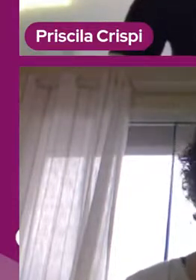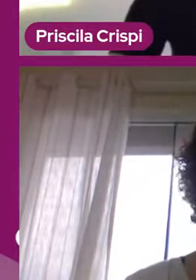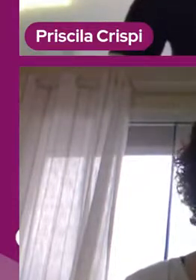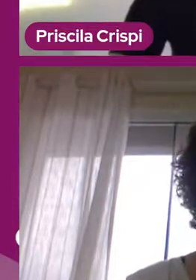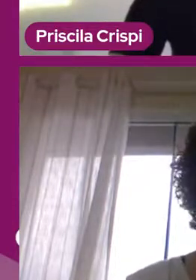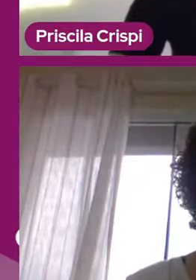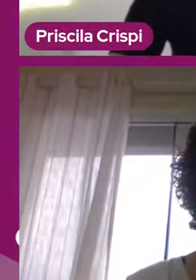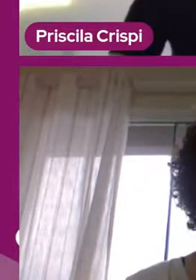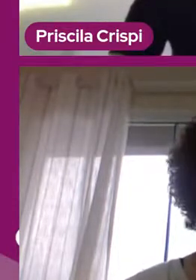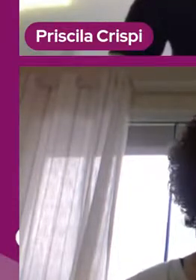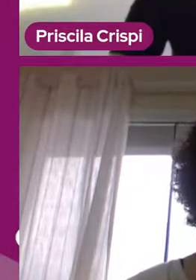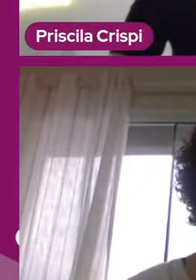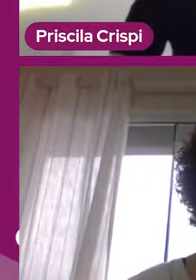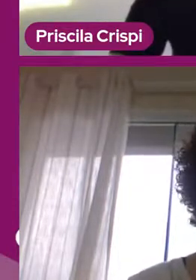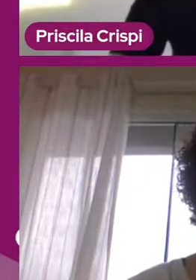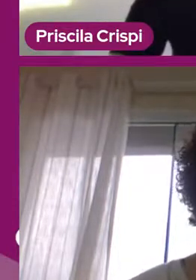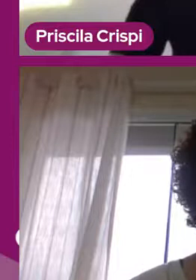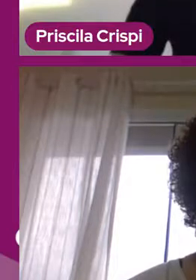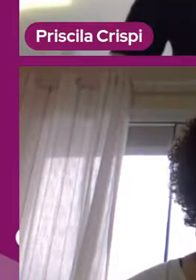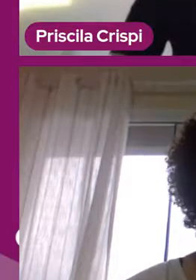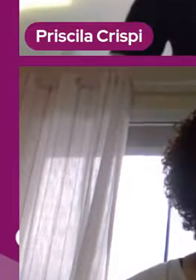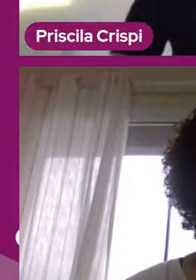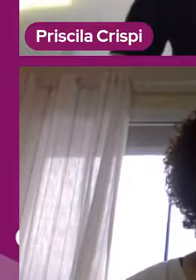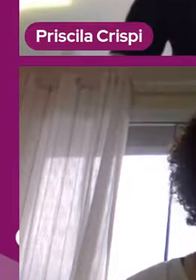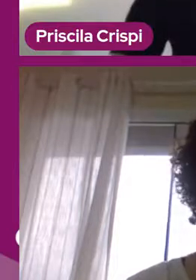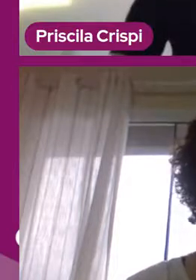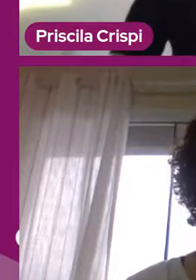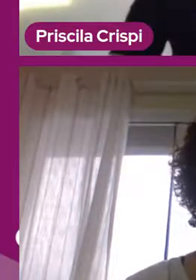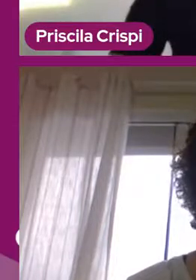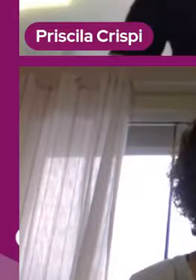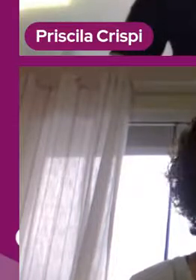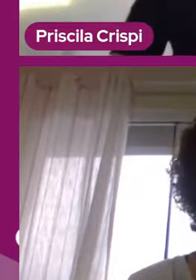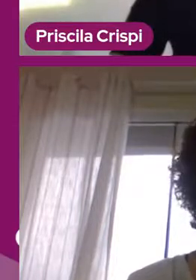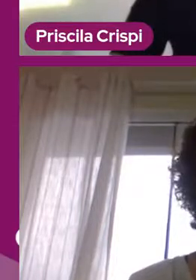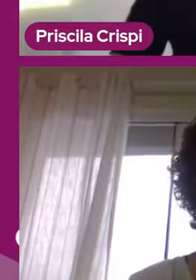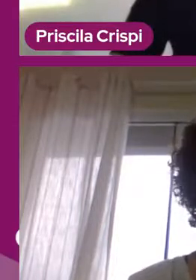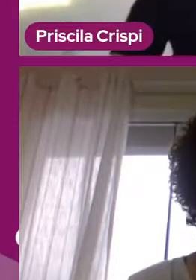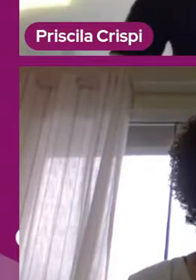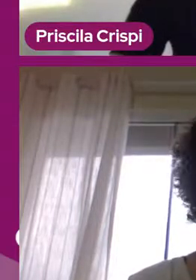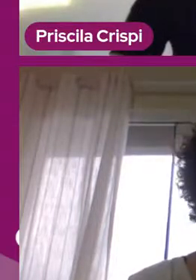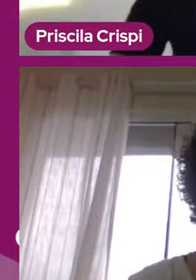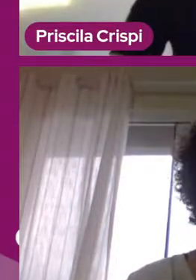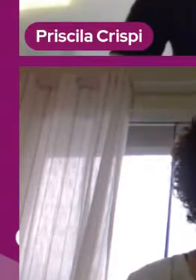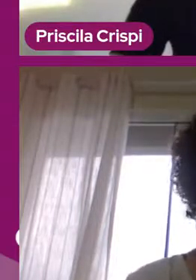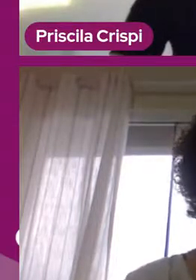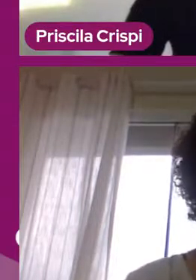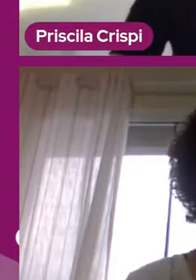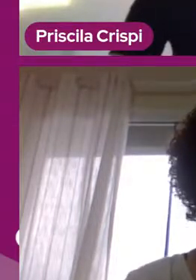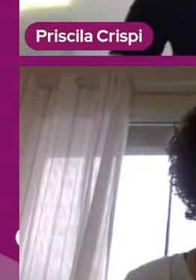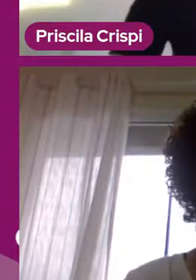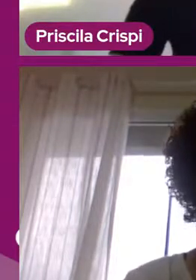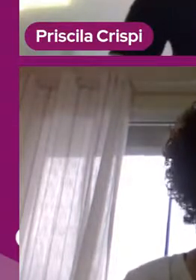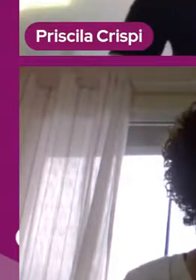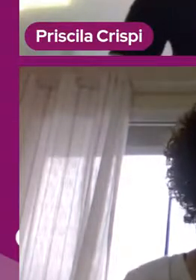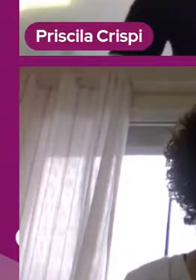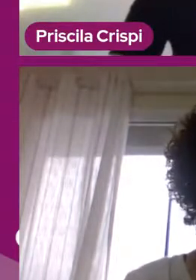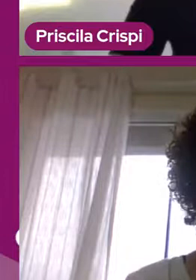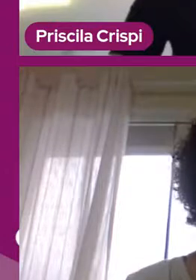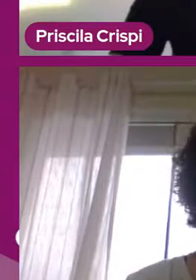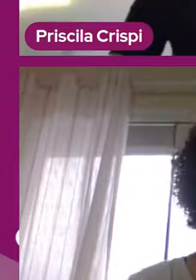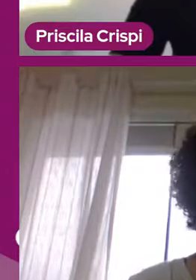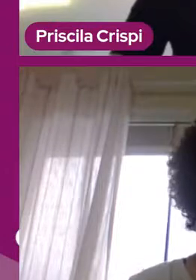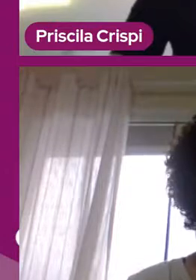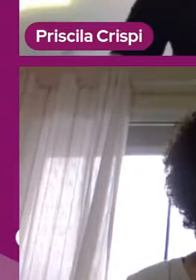mensagens que eles já conhecem do dia a dia. Tanto que na educação infantil eles não tiram mais as máscaras,